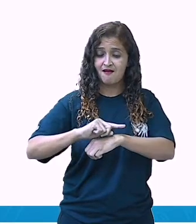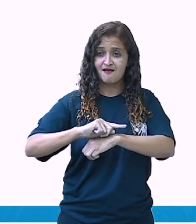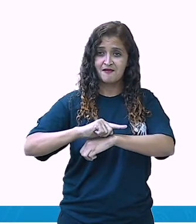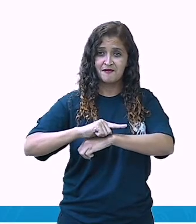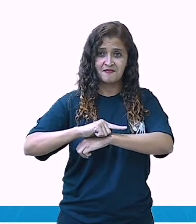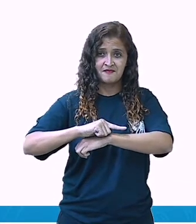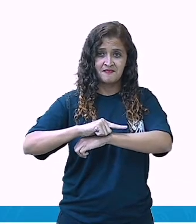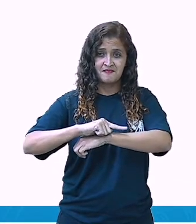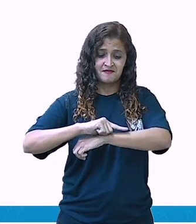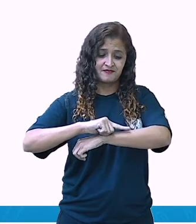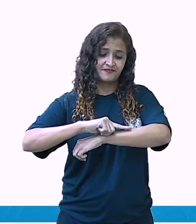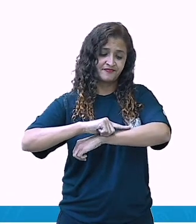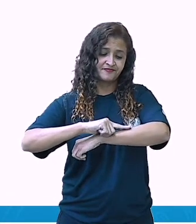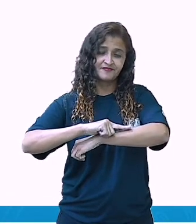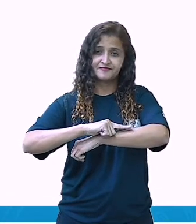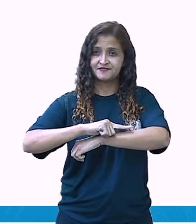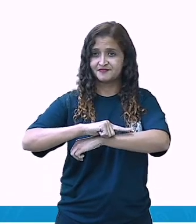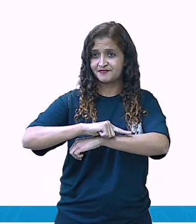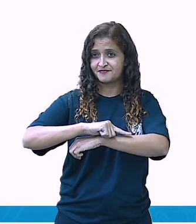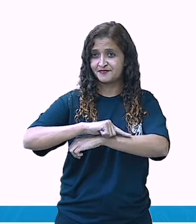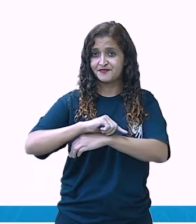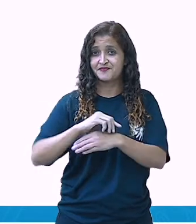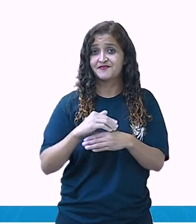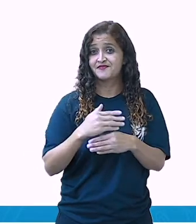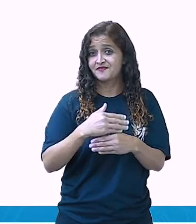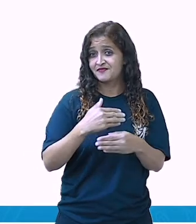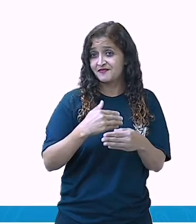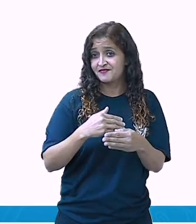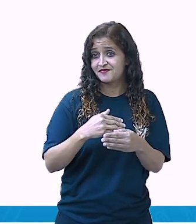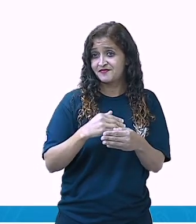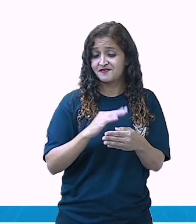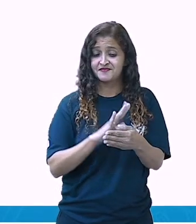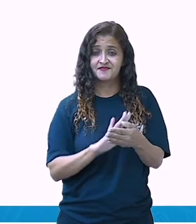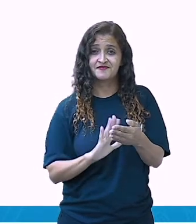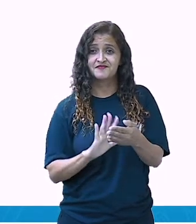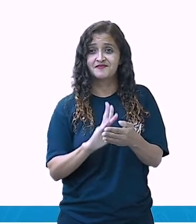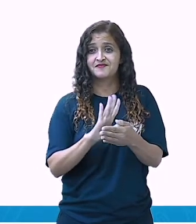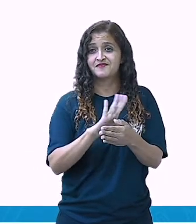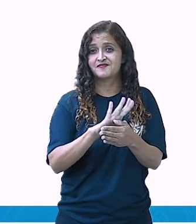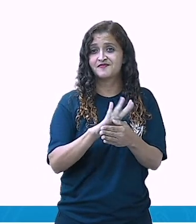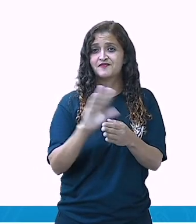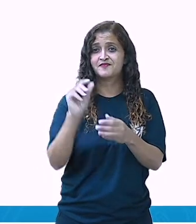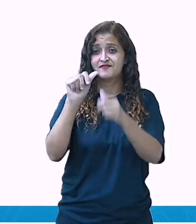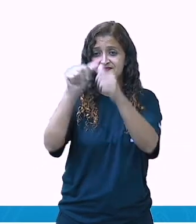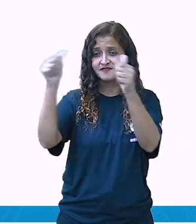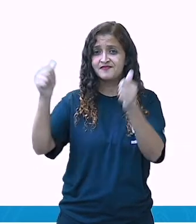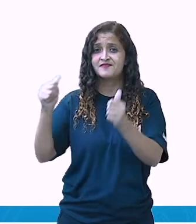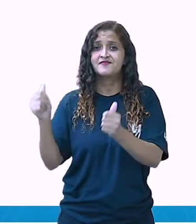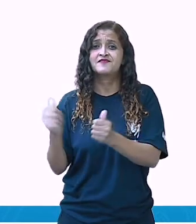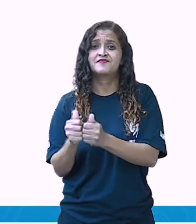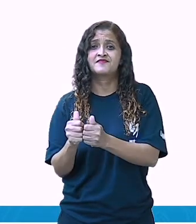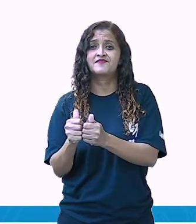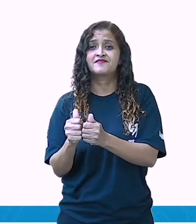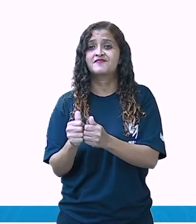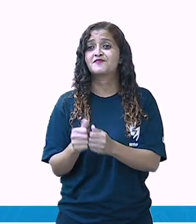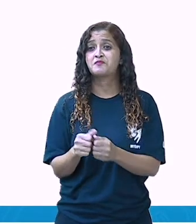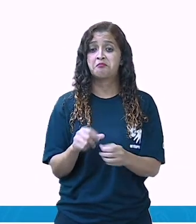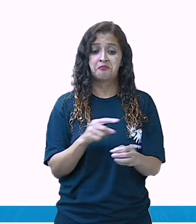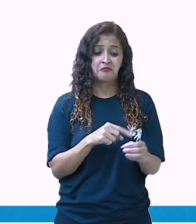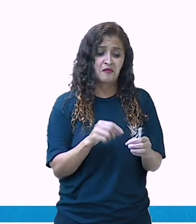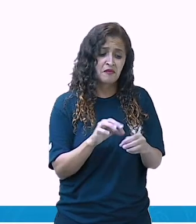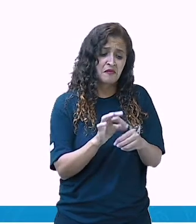outro animal. Entre o muro e a era? Uma estátua de primavera. Quem me compra este